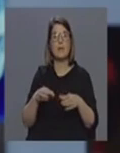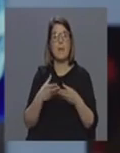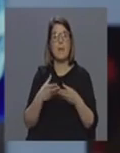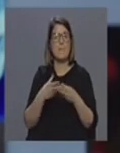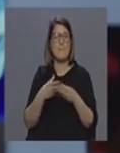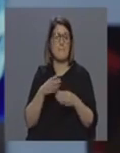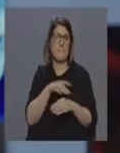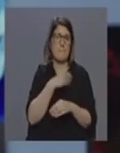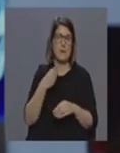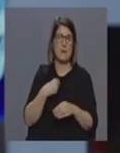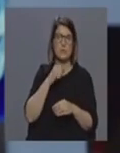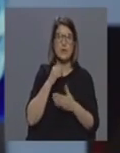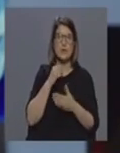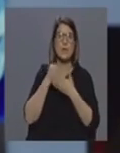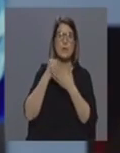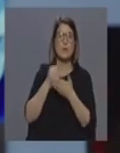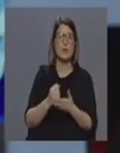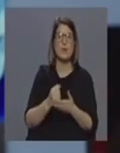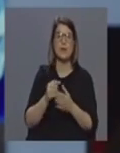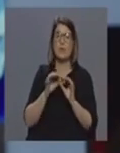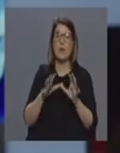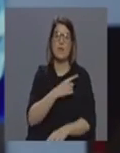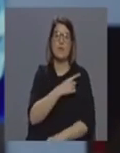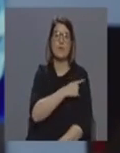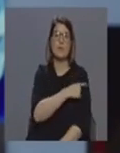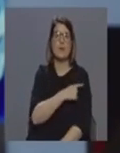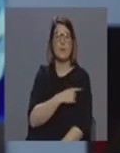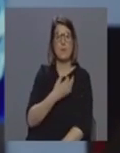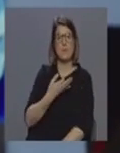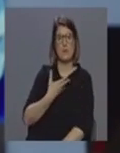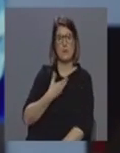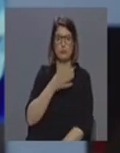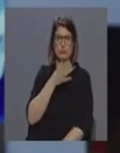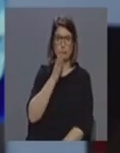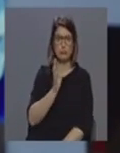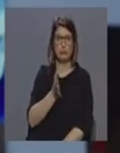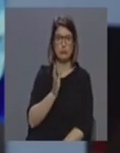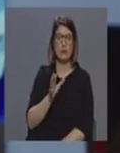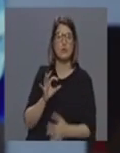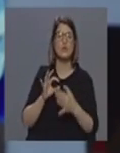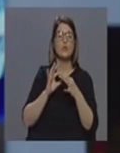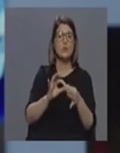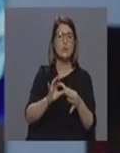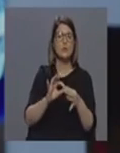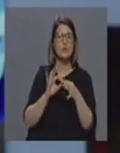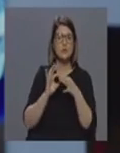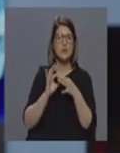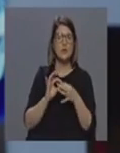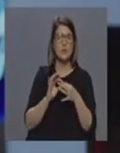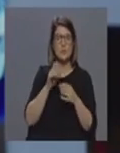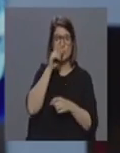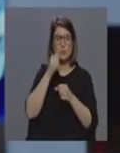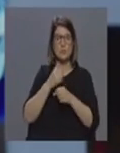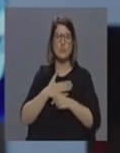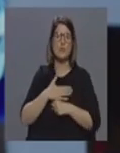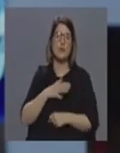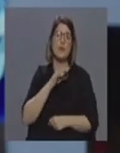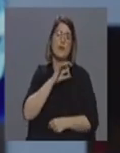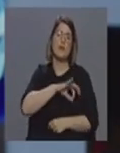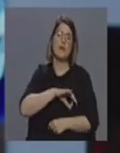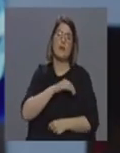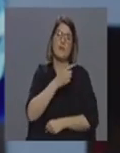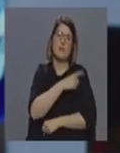poderá dar assistência eventualmente como o enfermeiro Pedro também estava a dizer com a colaboração também aqui de enfermeiros especialistas ou não